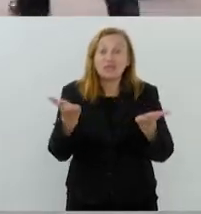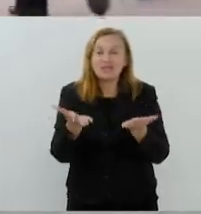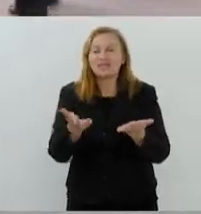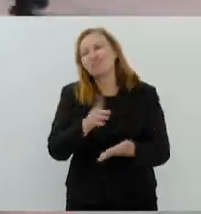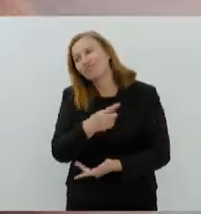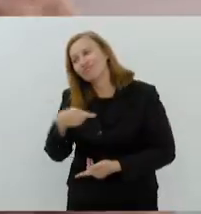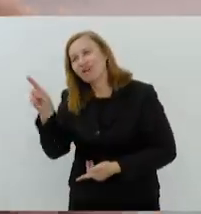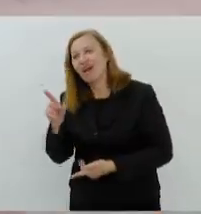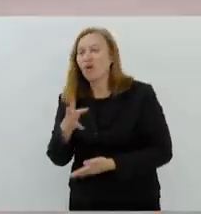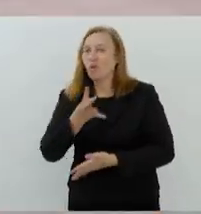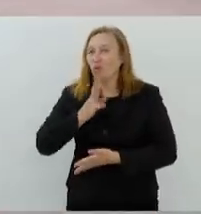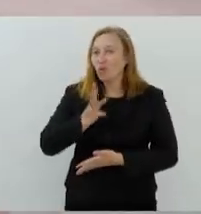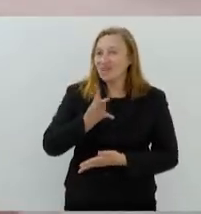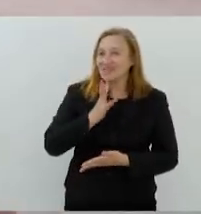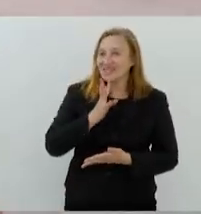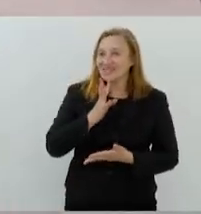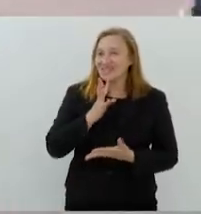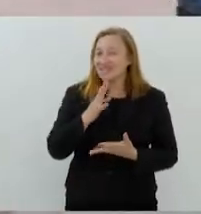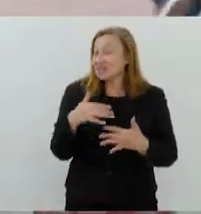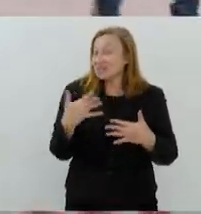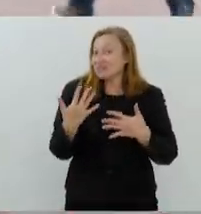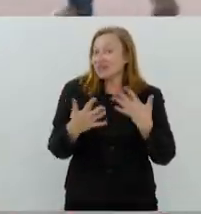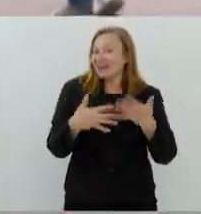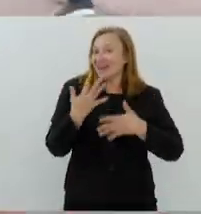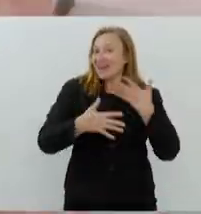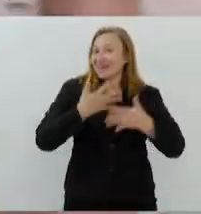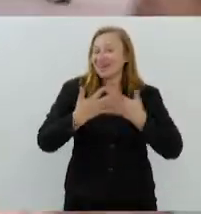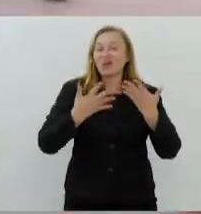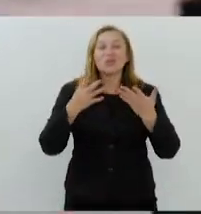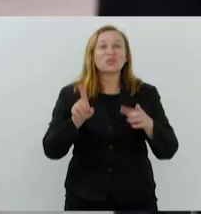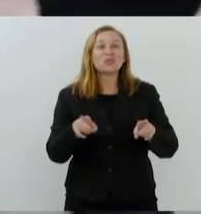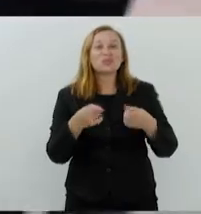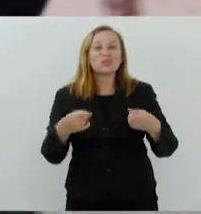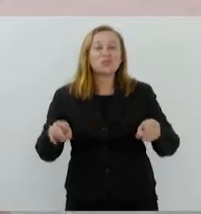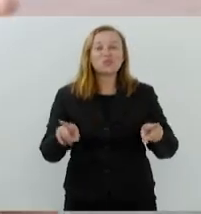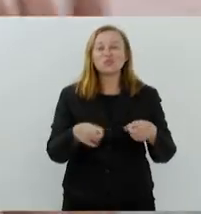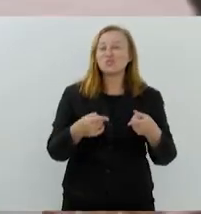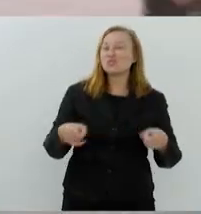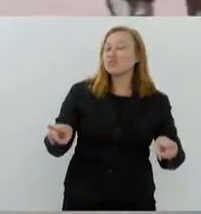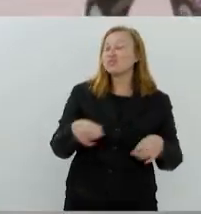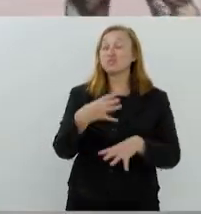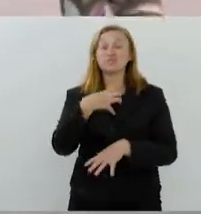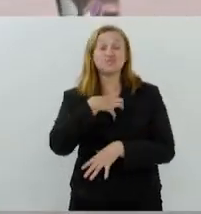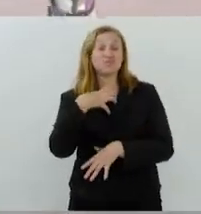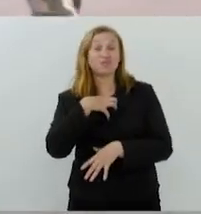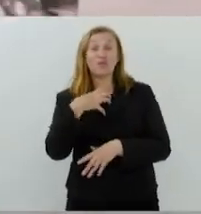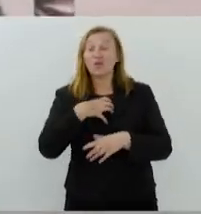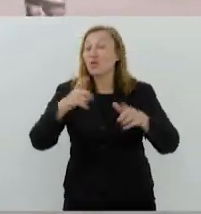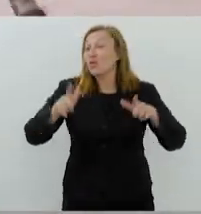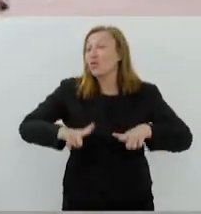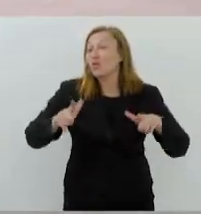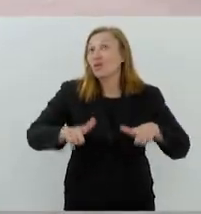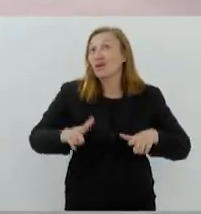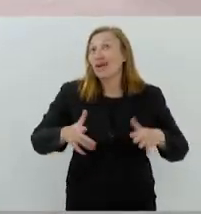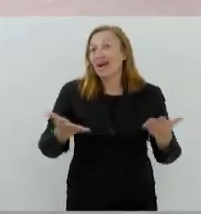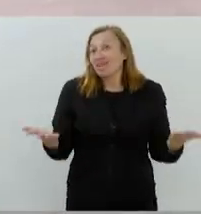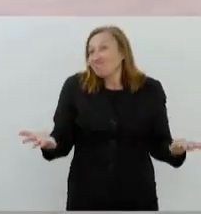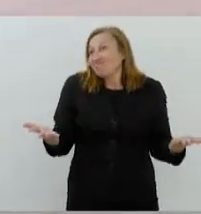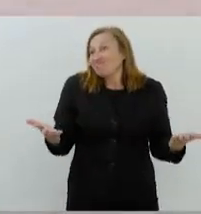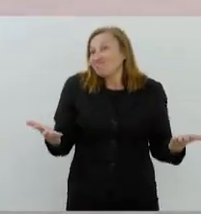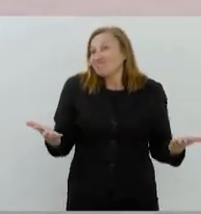conhecer, e ainda são, assim, brindados com uma música naquele espaço, um espaço que é da